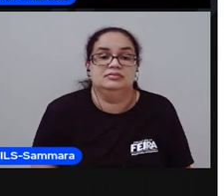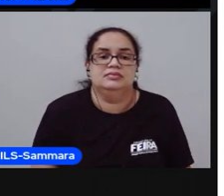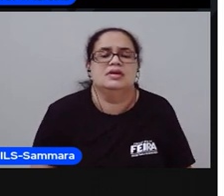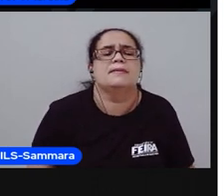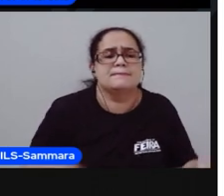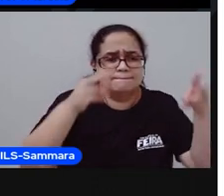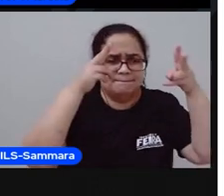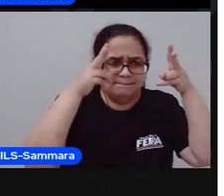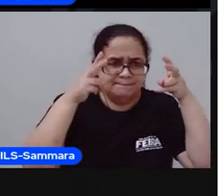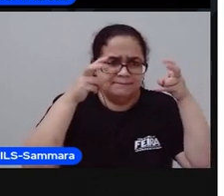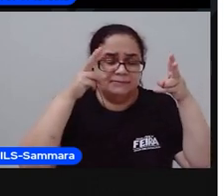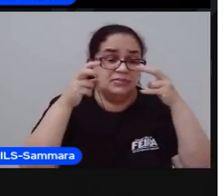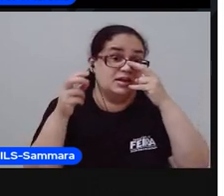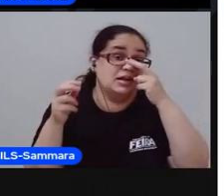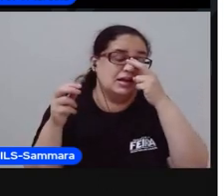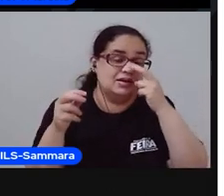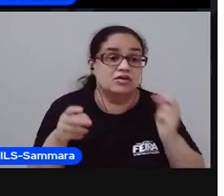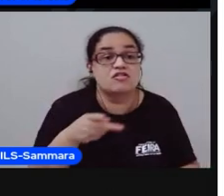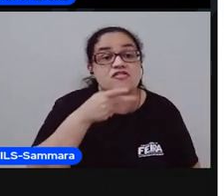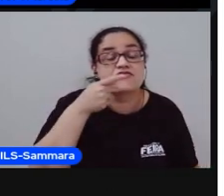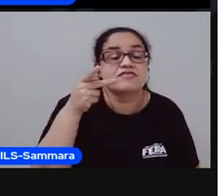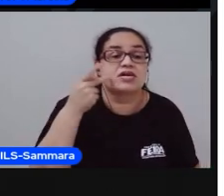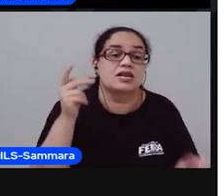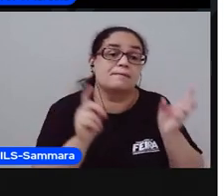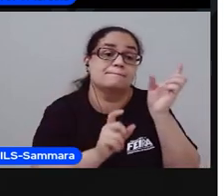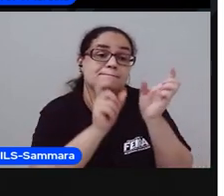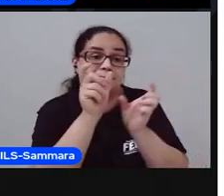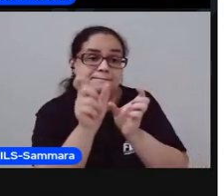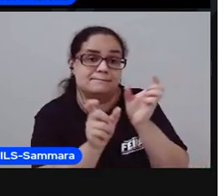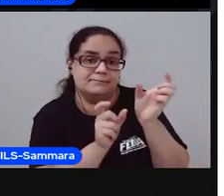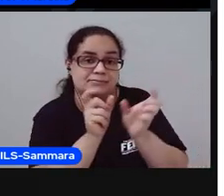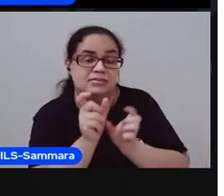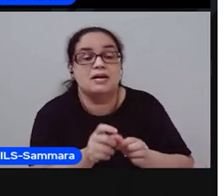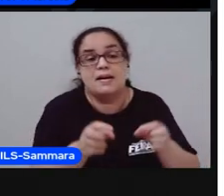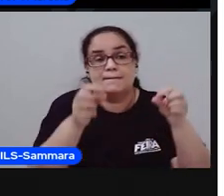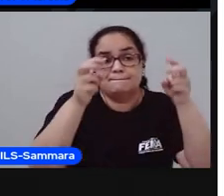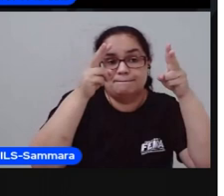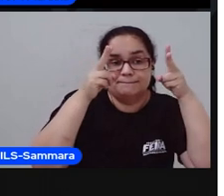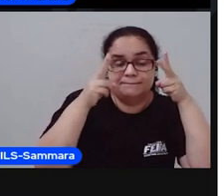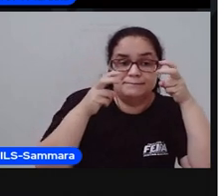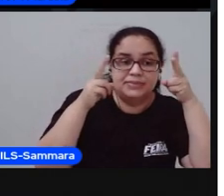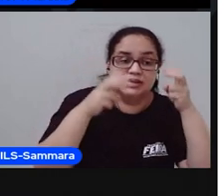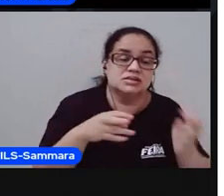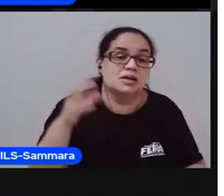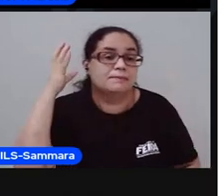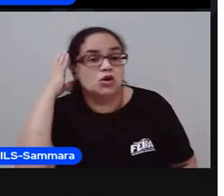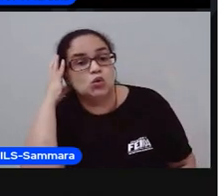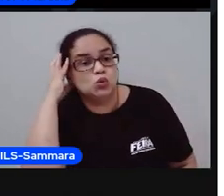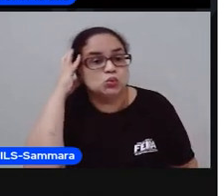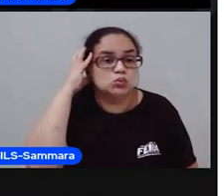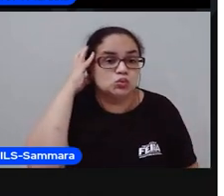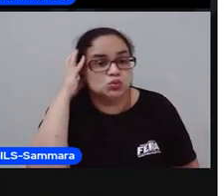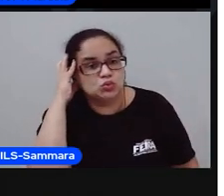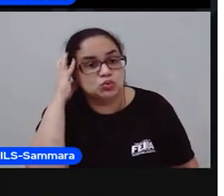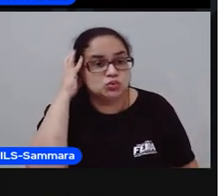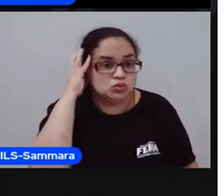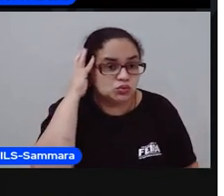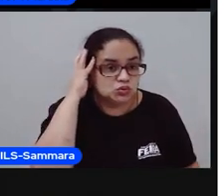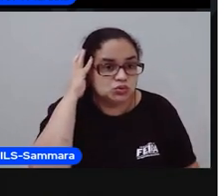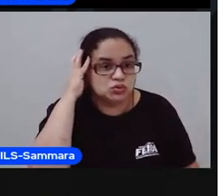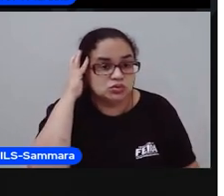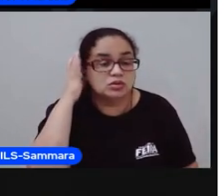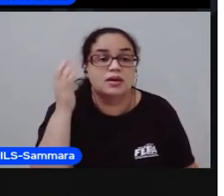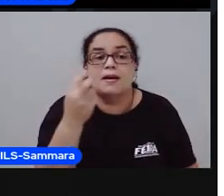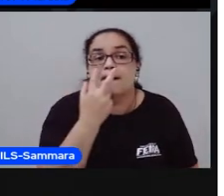Percebe que quando a gente fala essas palavras, a gente percebe a sonoridade delas? A sonoridade